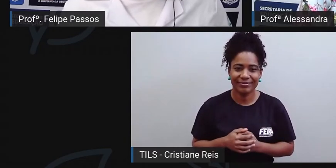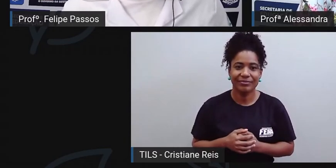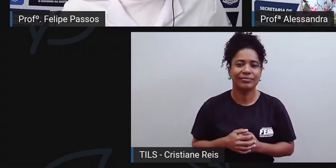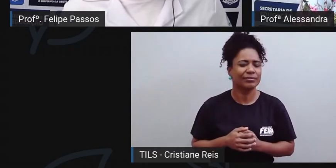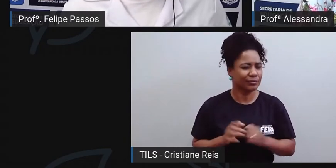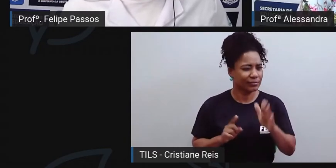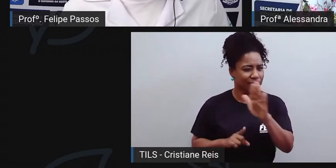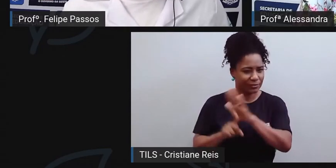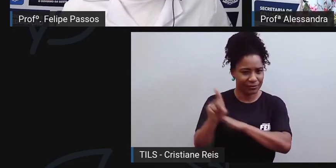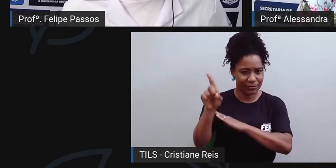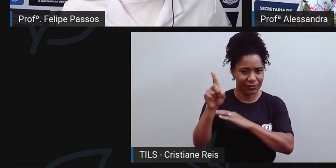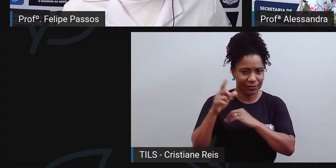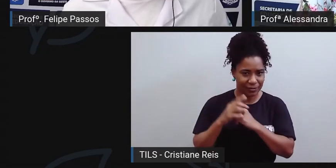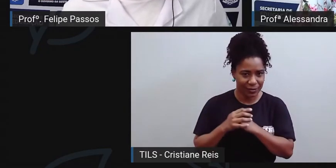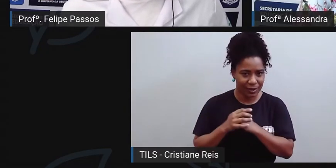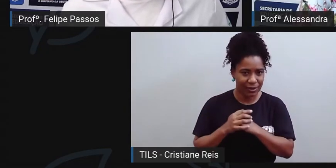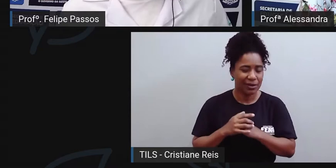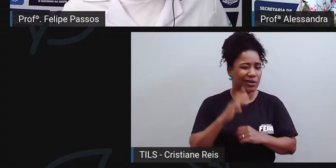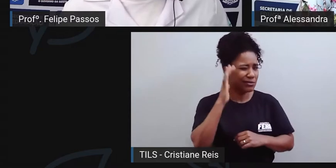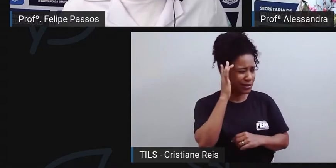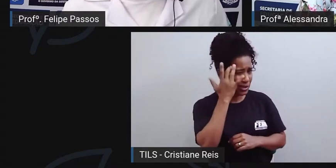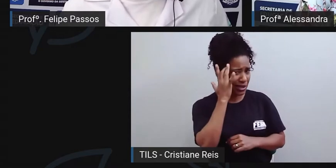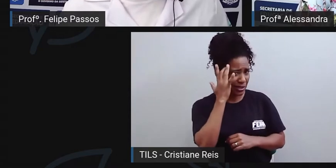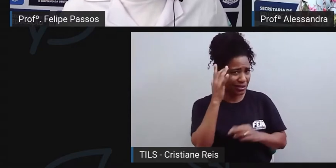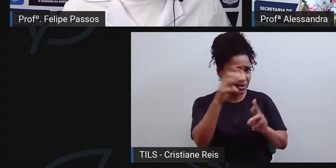feiras livres são um fenômeno também cultural?